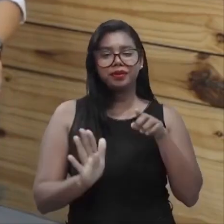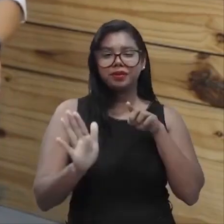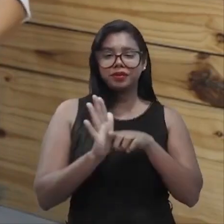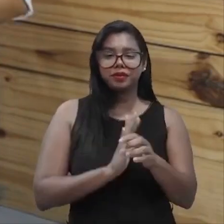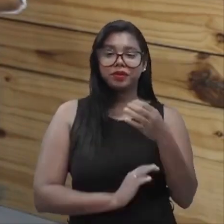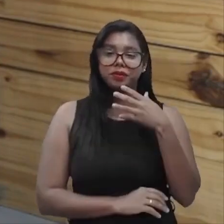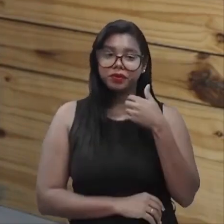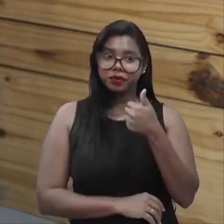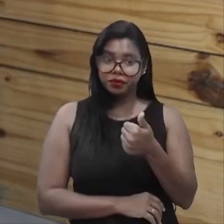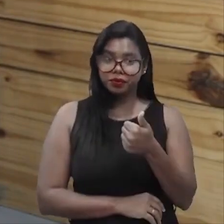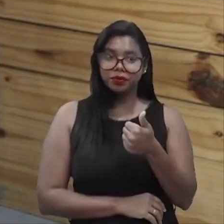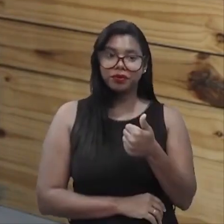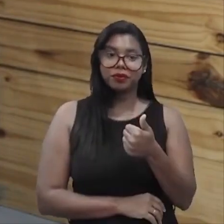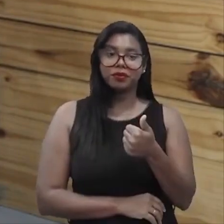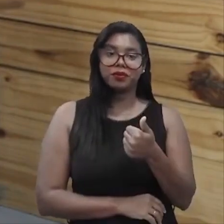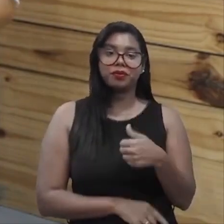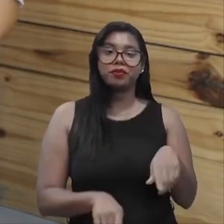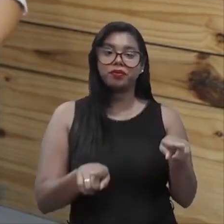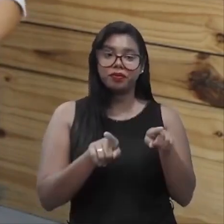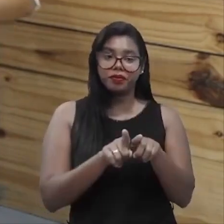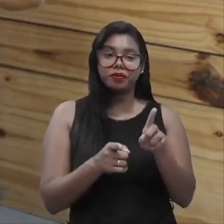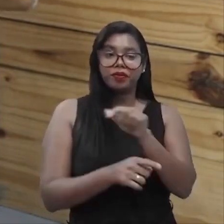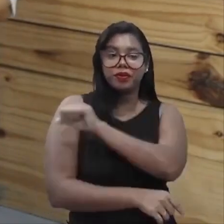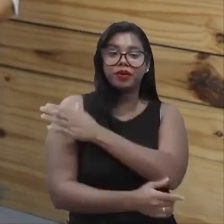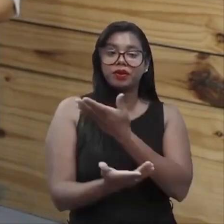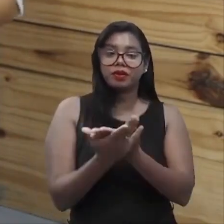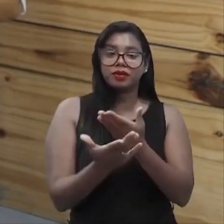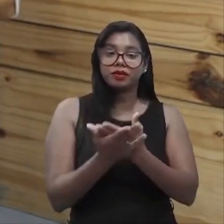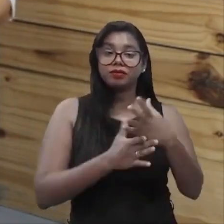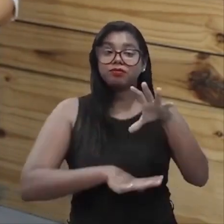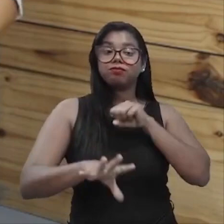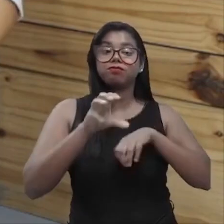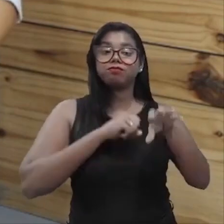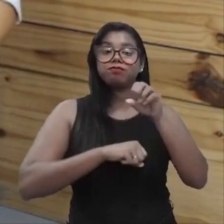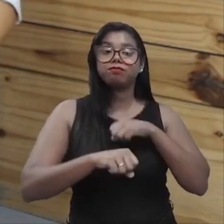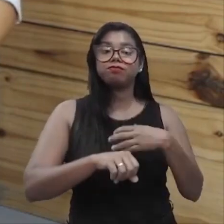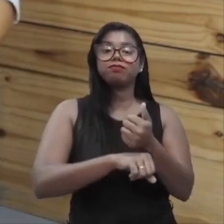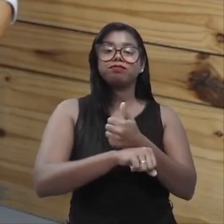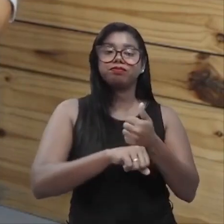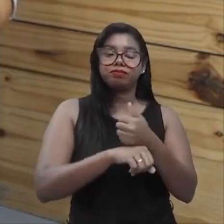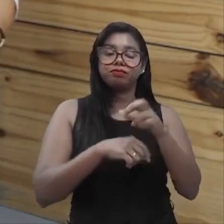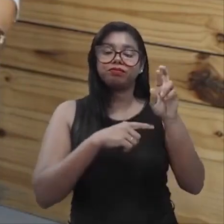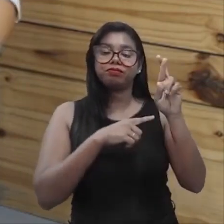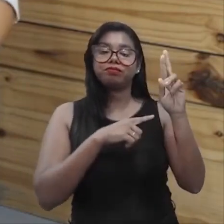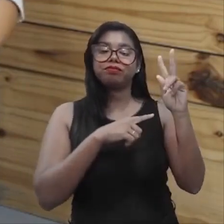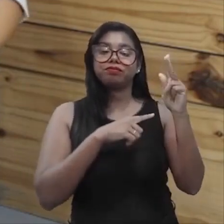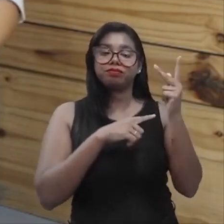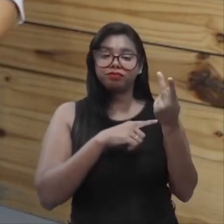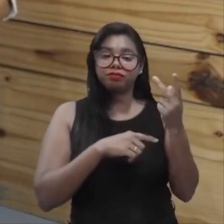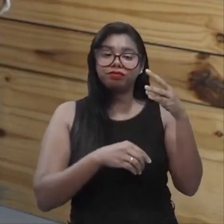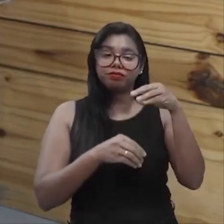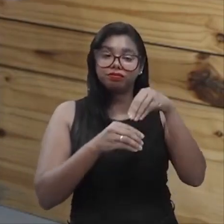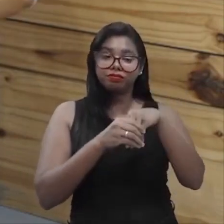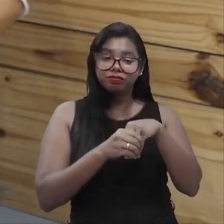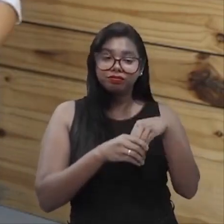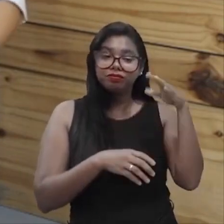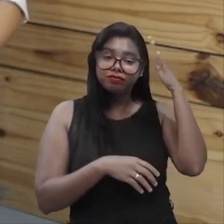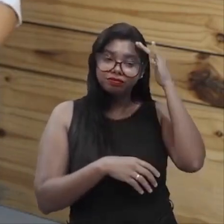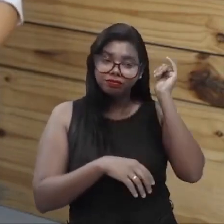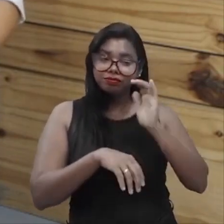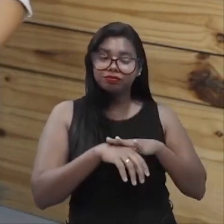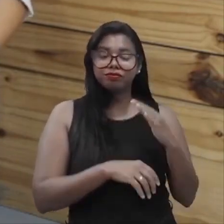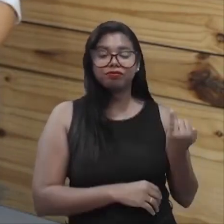muito bom. É uma forma até também do alunado se apropriar, do profissional de recursos humanos, estar ali internalizando, sabendo da sua